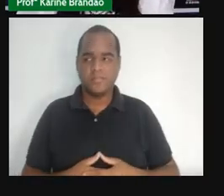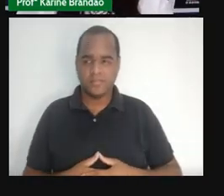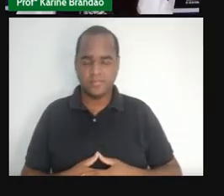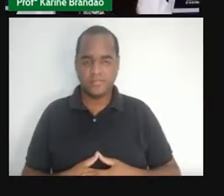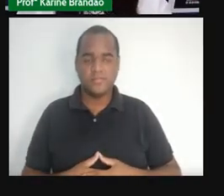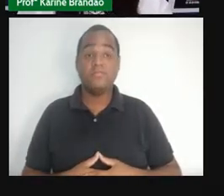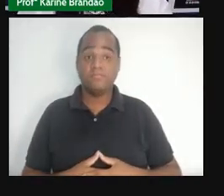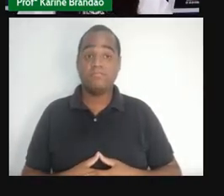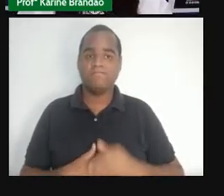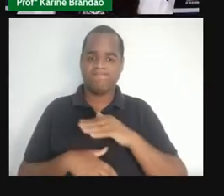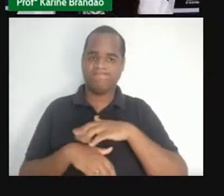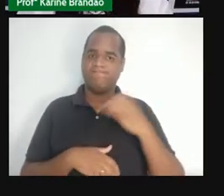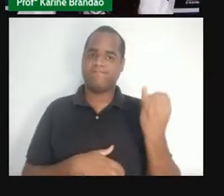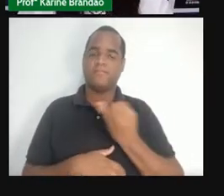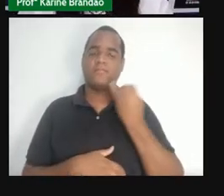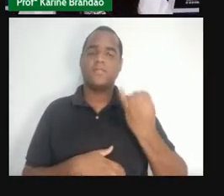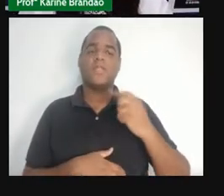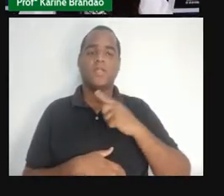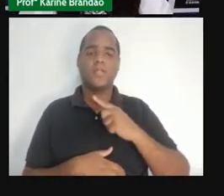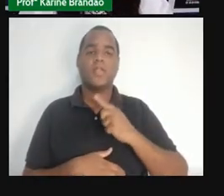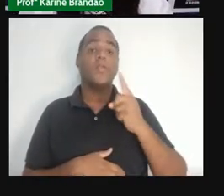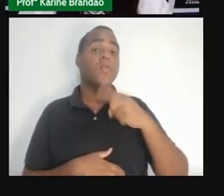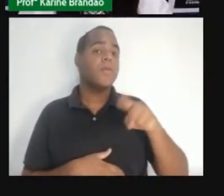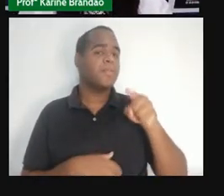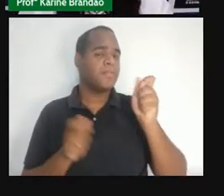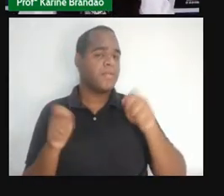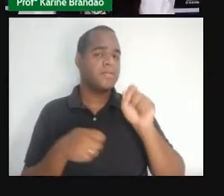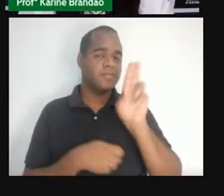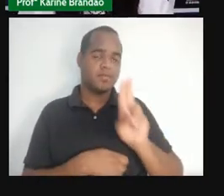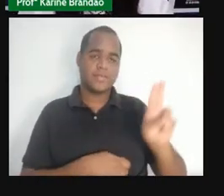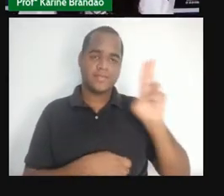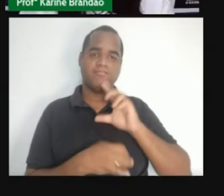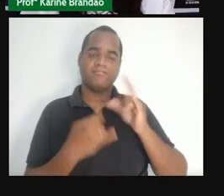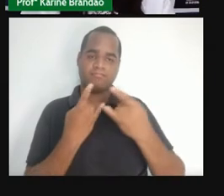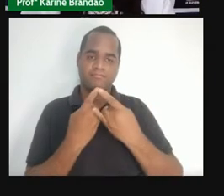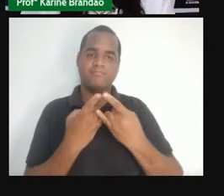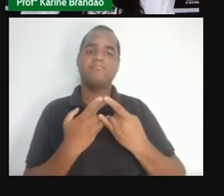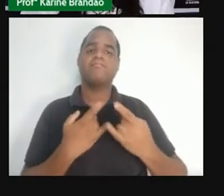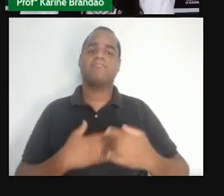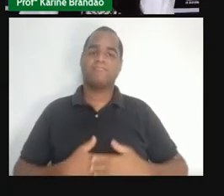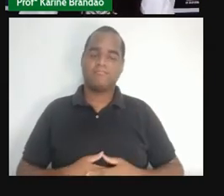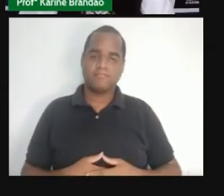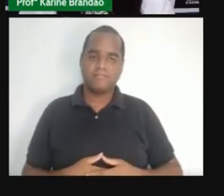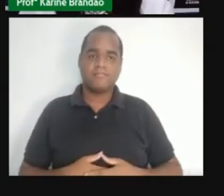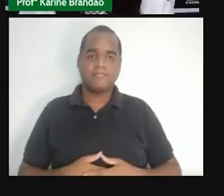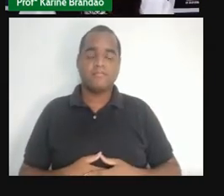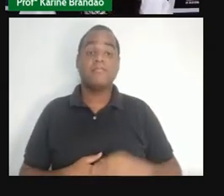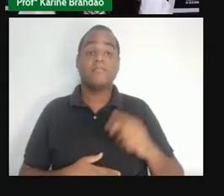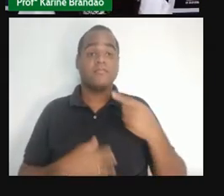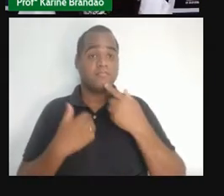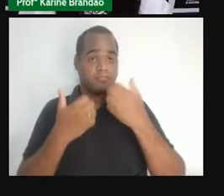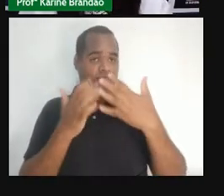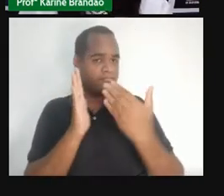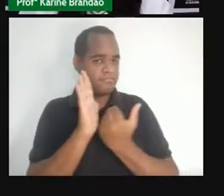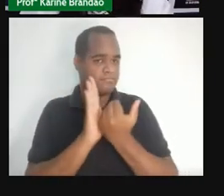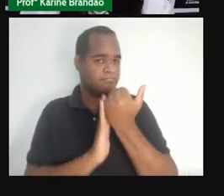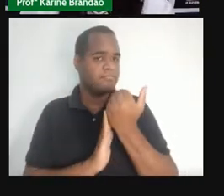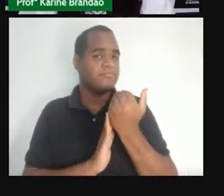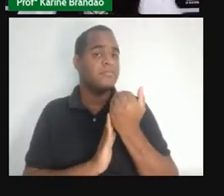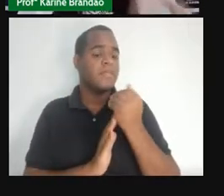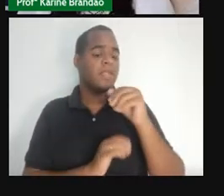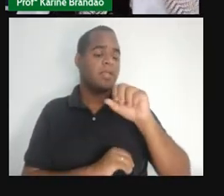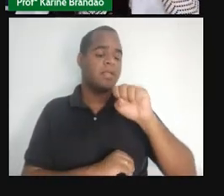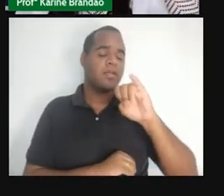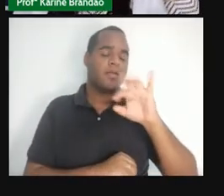necessidade, né? Da gente utilizar a camisinha. Além disso, falando um pouco mais da sífilis, né? Dessa IST,